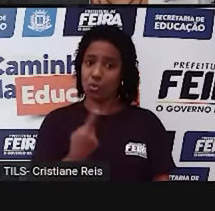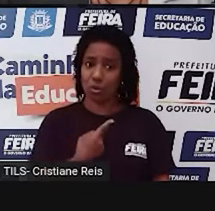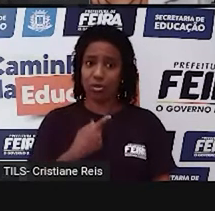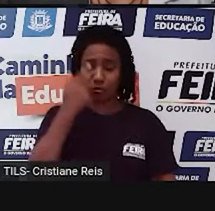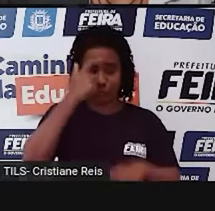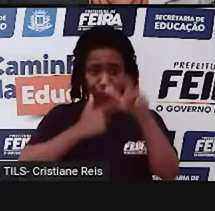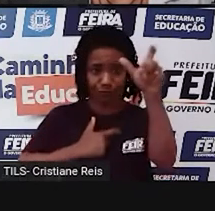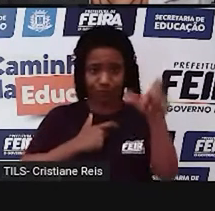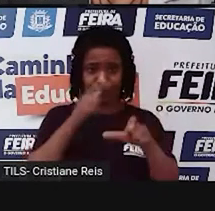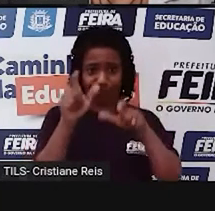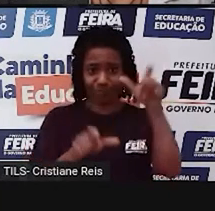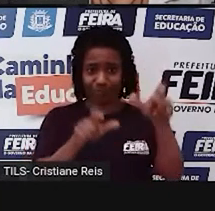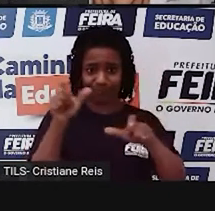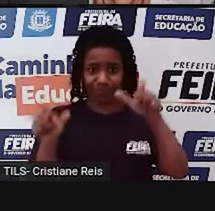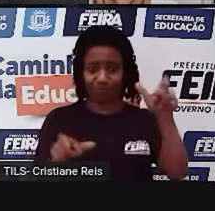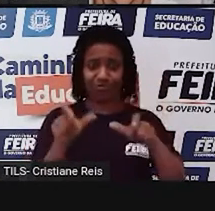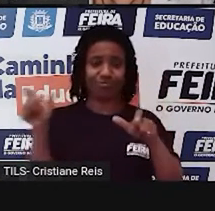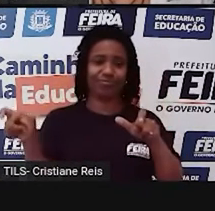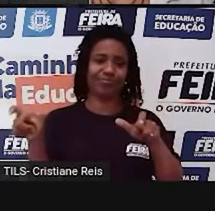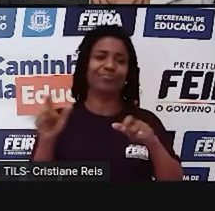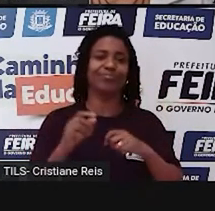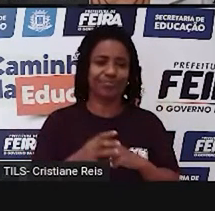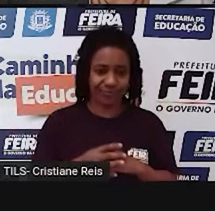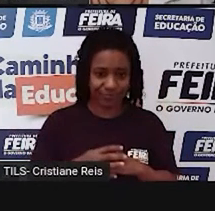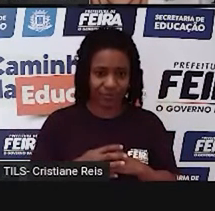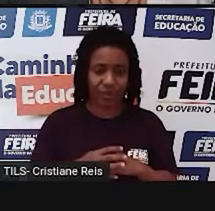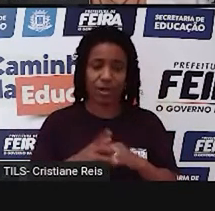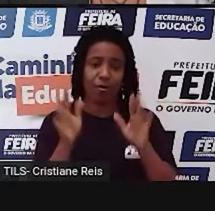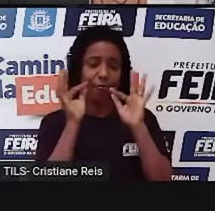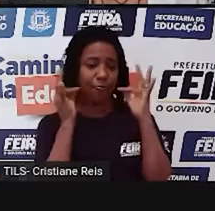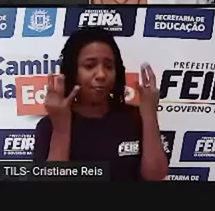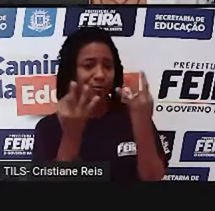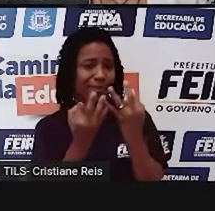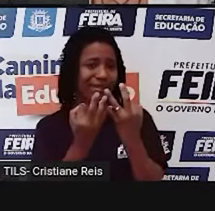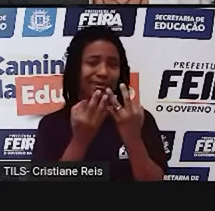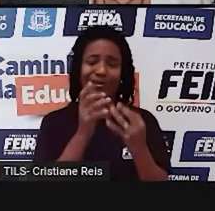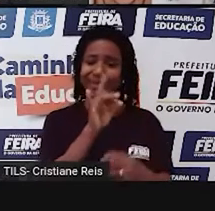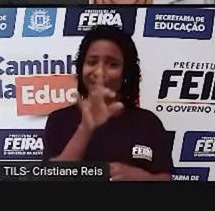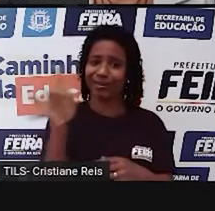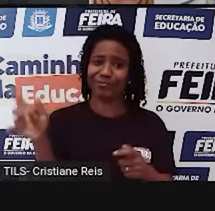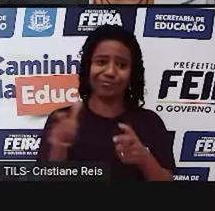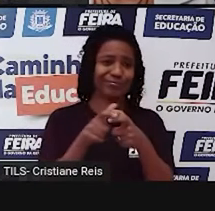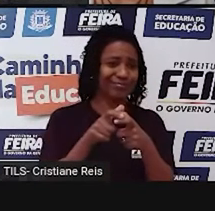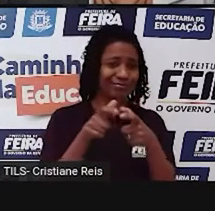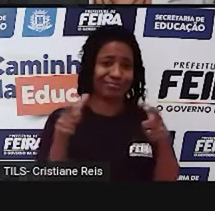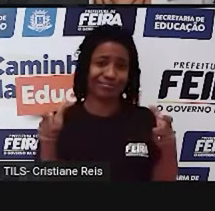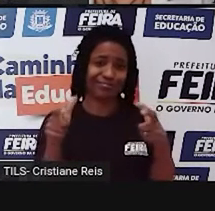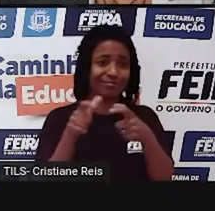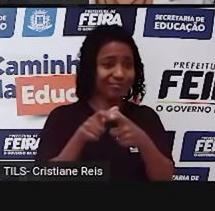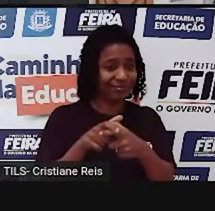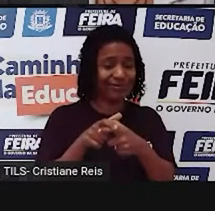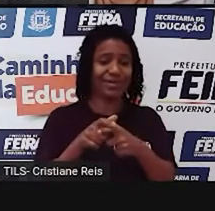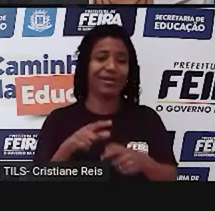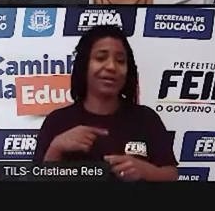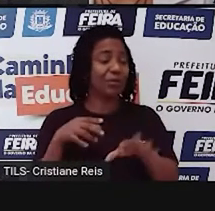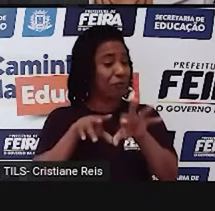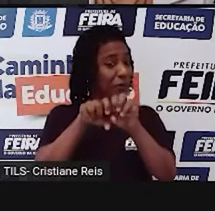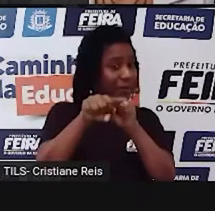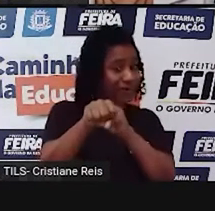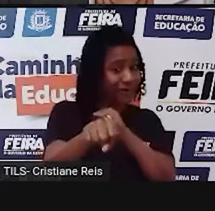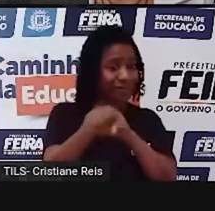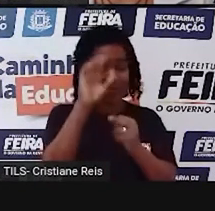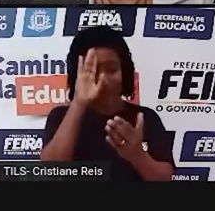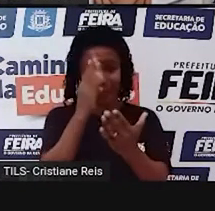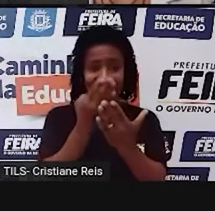em muitos aspectos. Nossas famílias têm formatos diferentes. A nossa educação, as crenças,